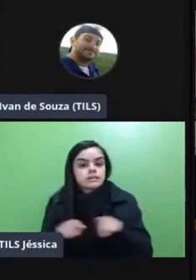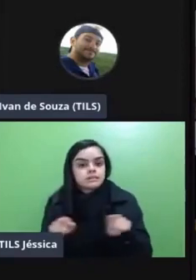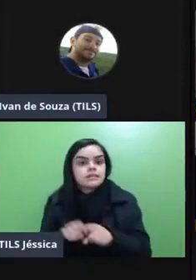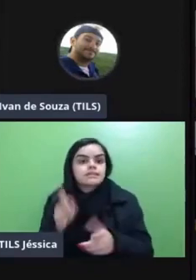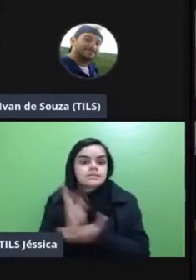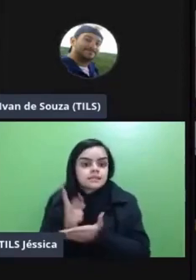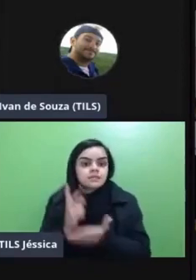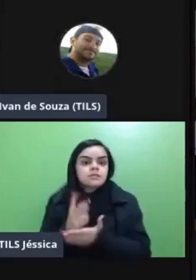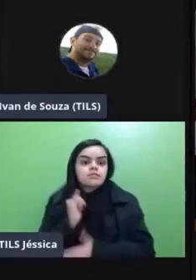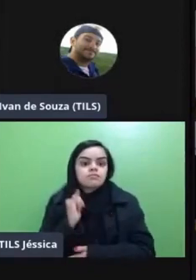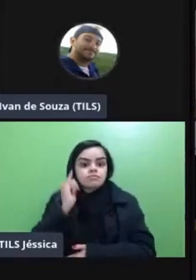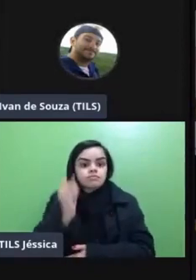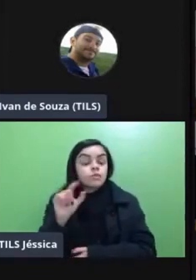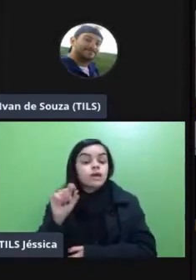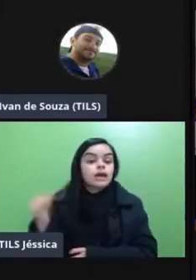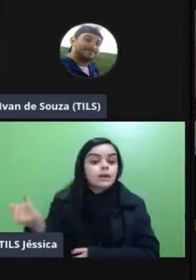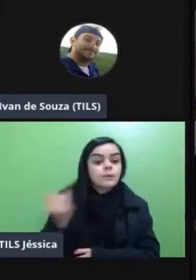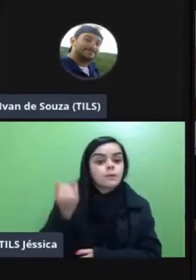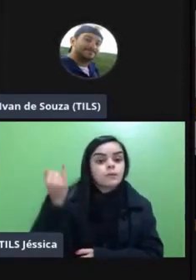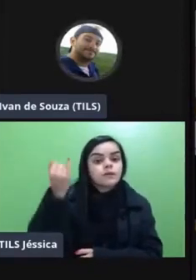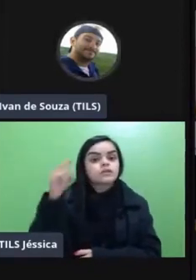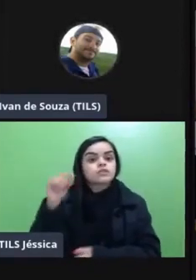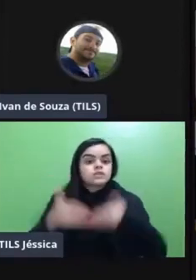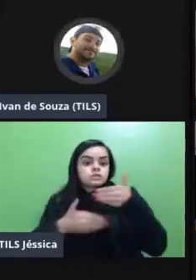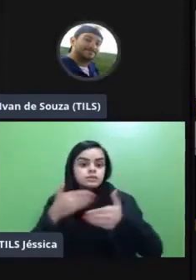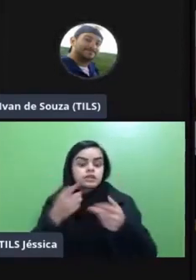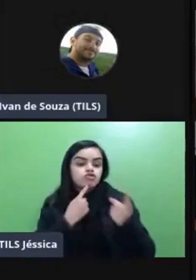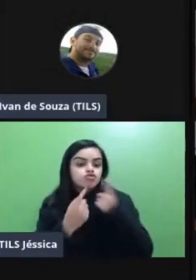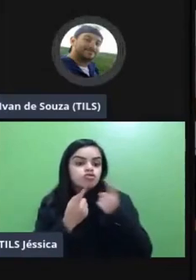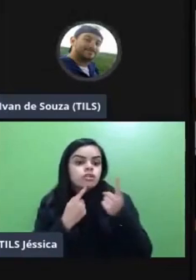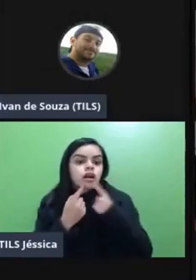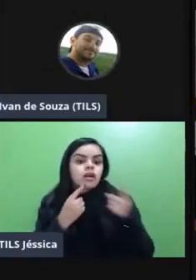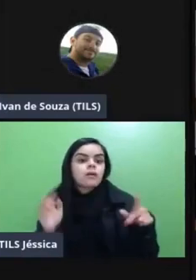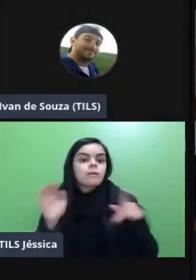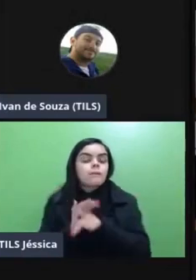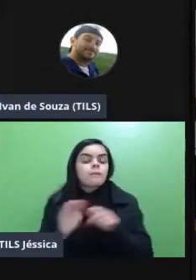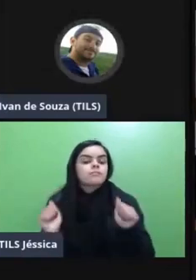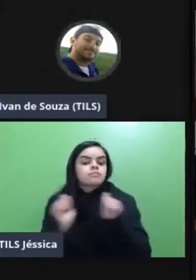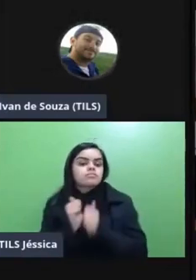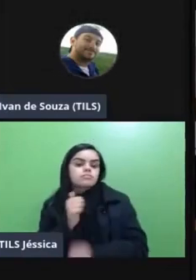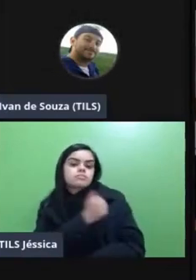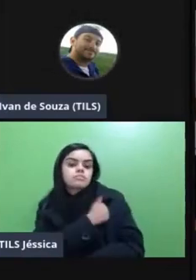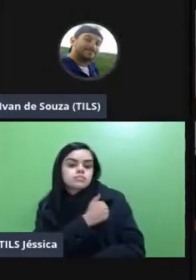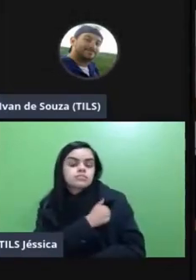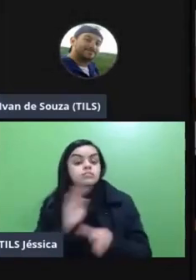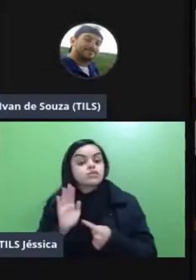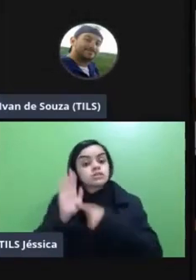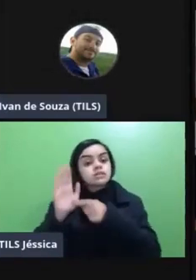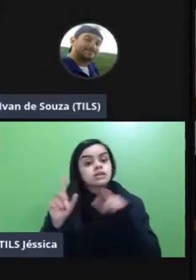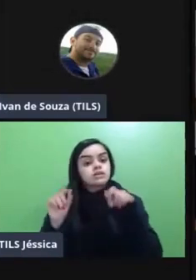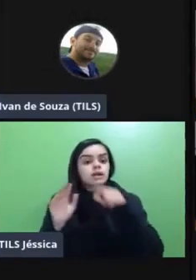sempre vou dizer que é muito importante nesse processo processo esse diálogo próximo ao estudante expondo esses